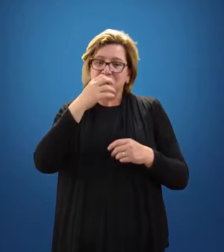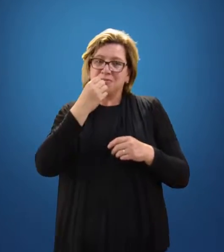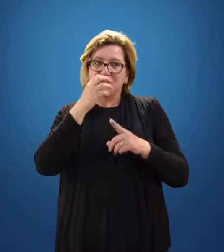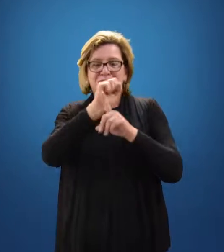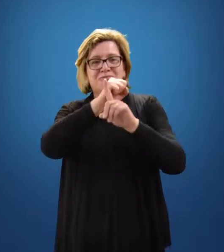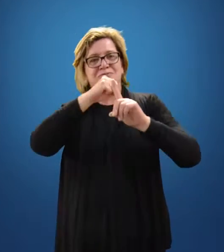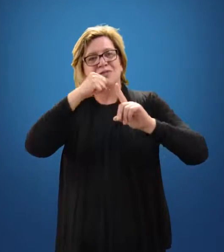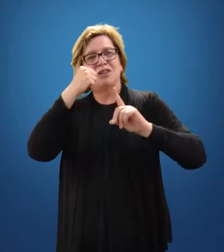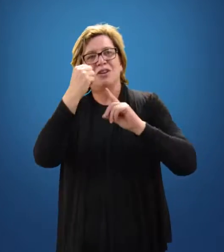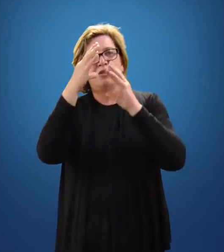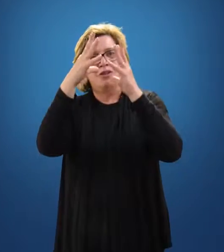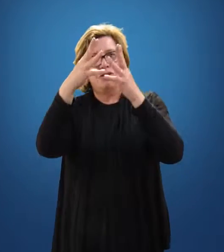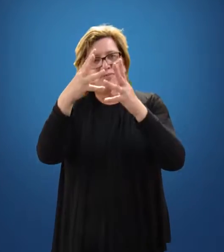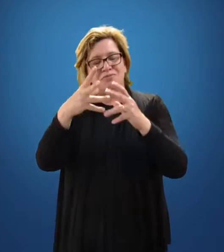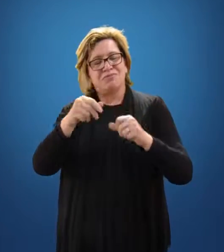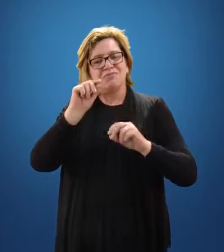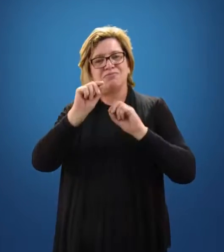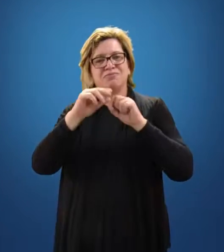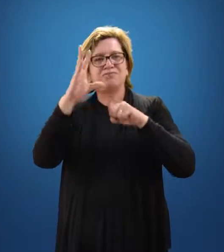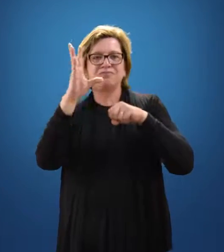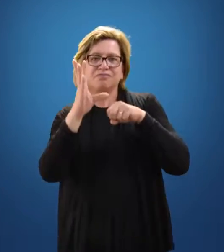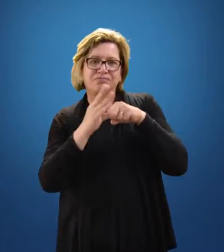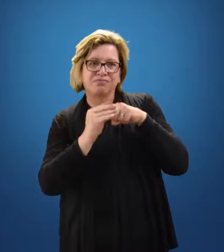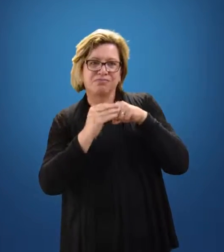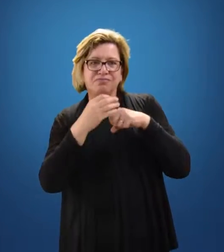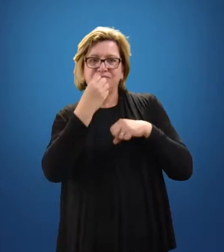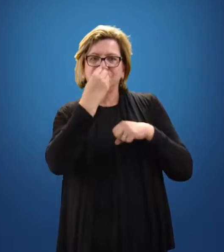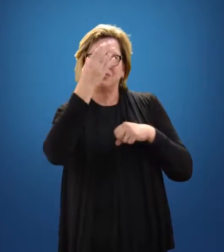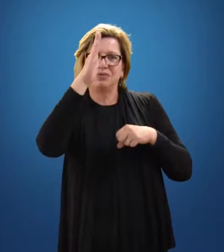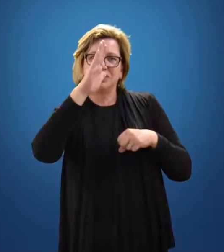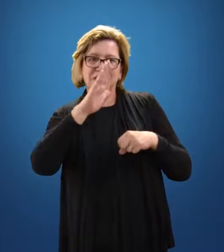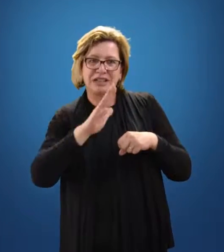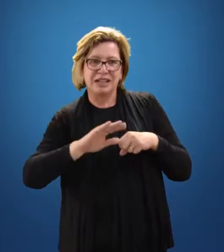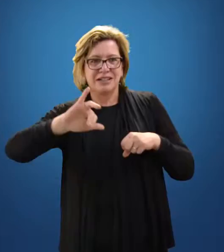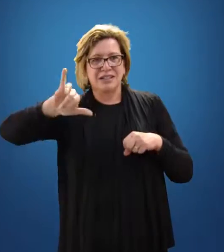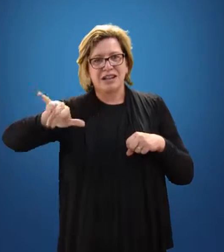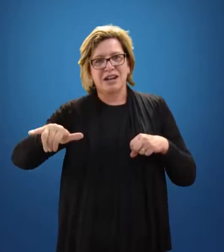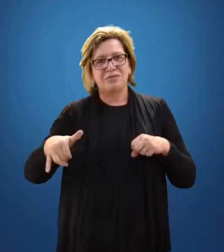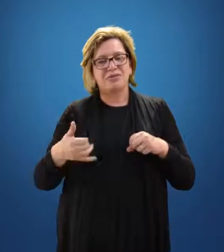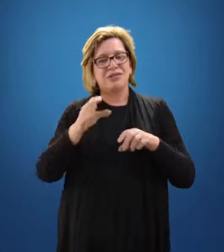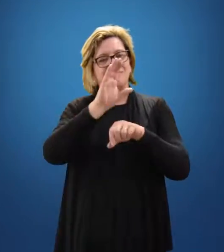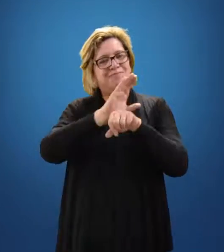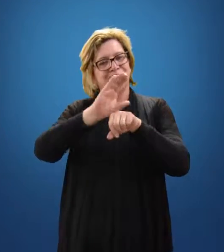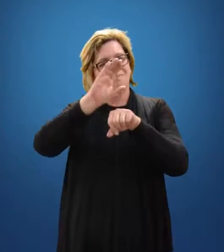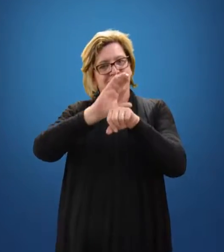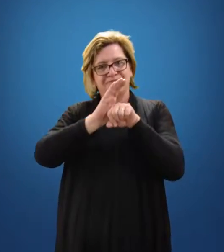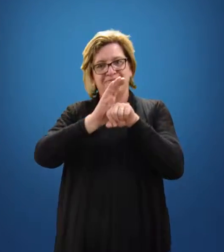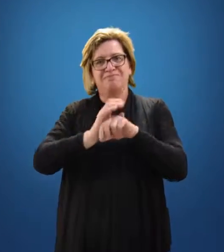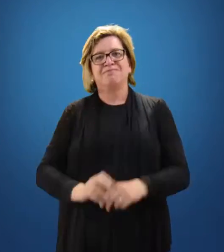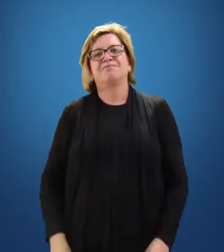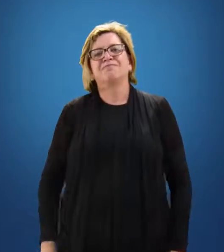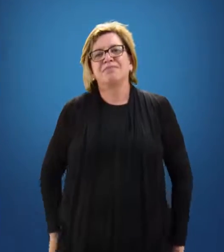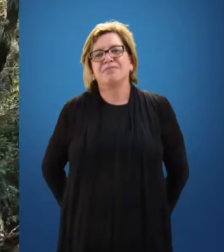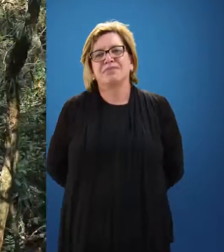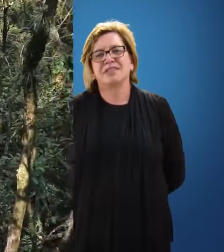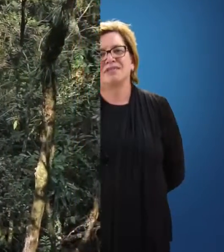desses conteúdos. Uma boa tarde e aproveitem bem o curso. Uma